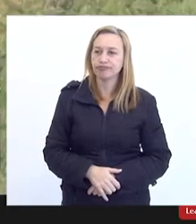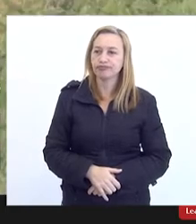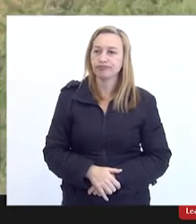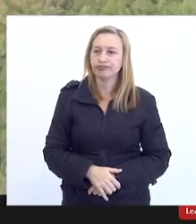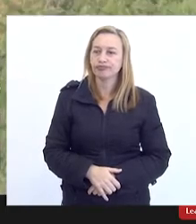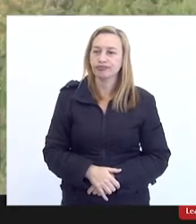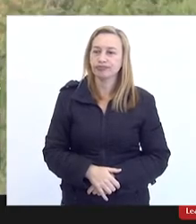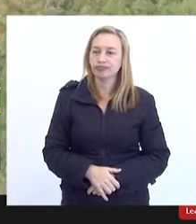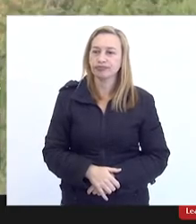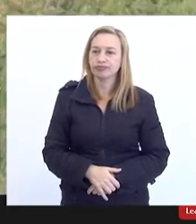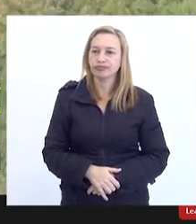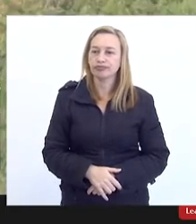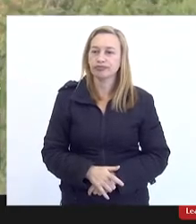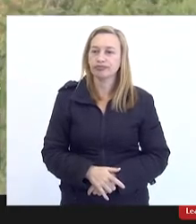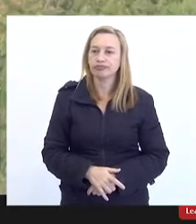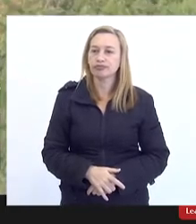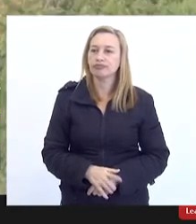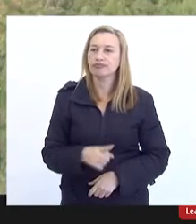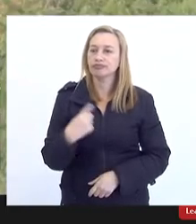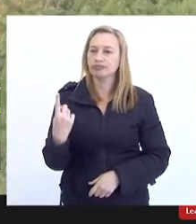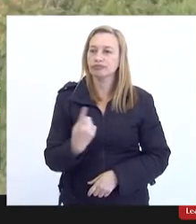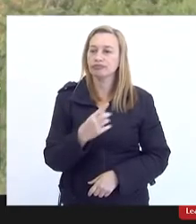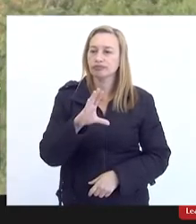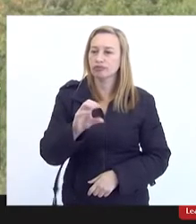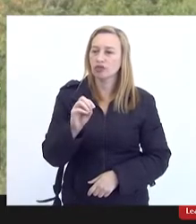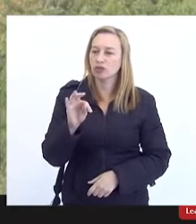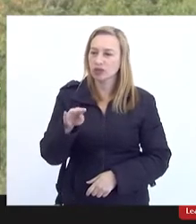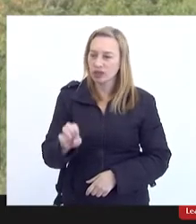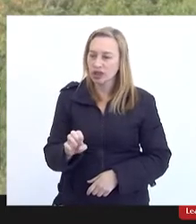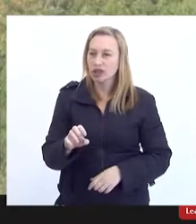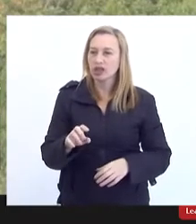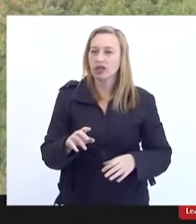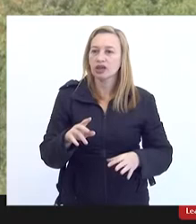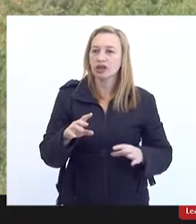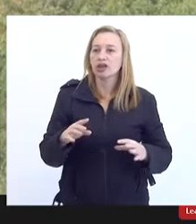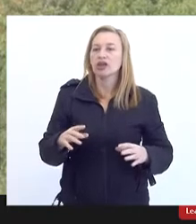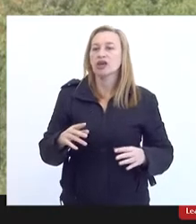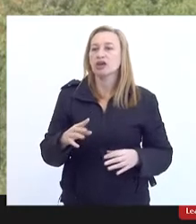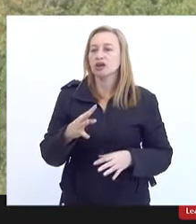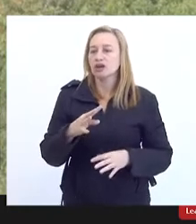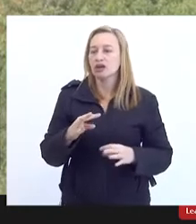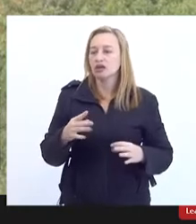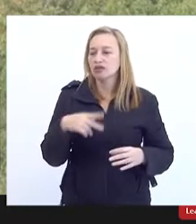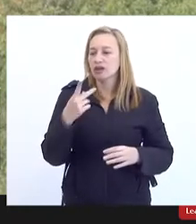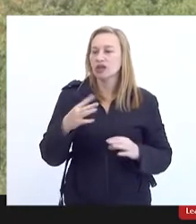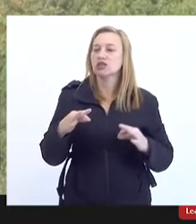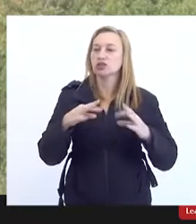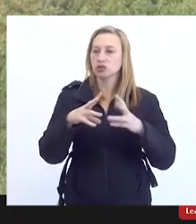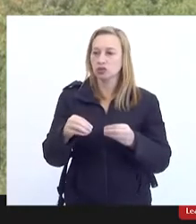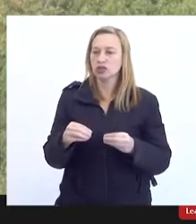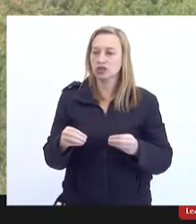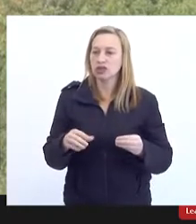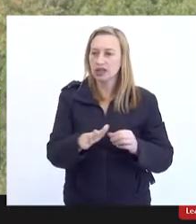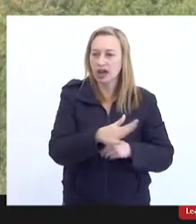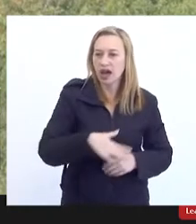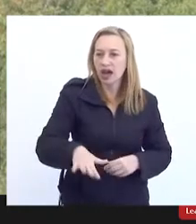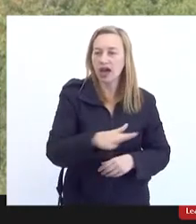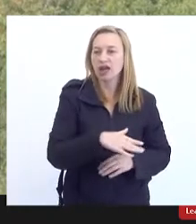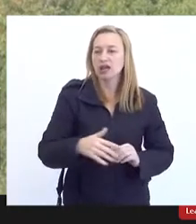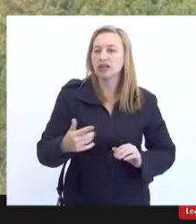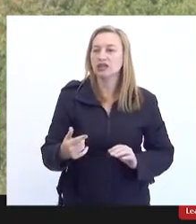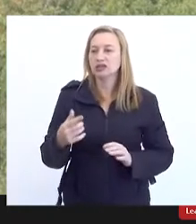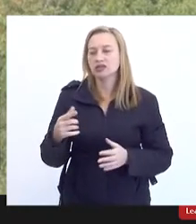o nosso comitê ele abrange toda essa área e enfrenta essa dura realidade que nessa imagem a gente